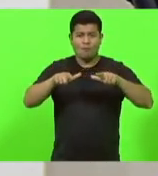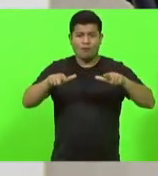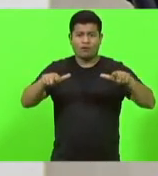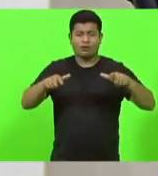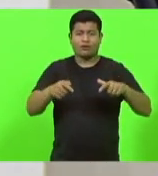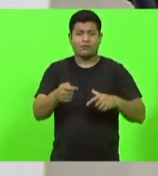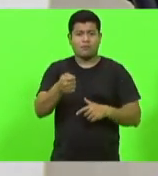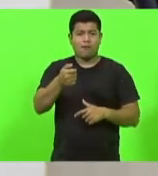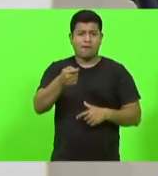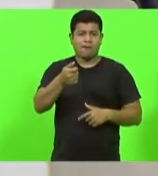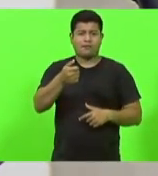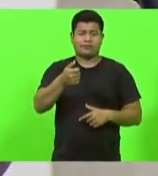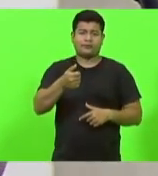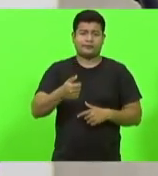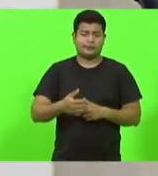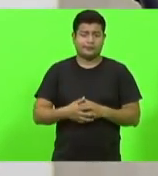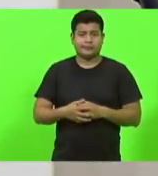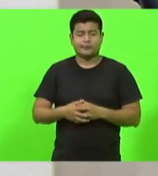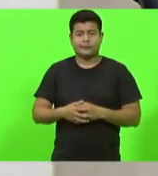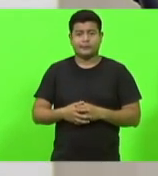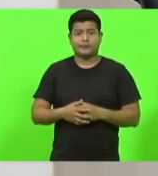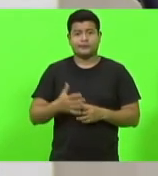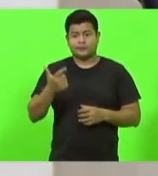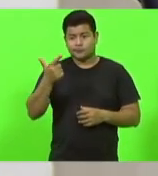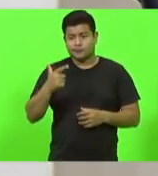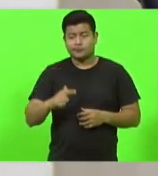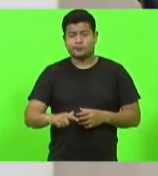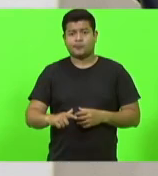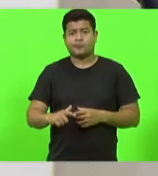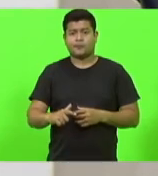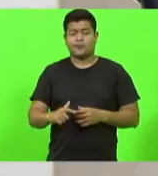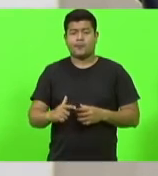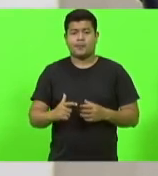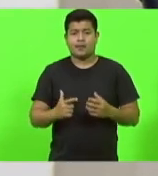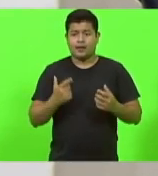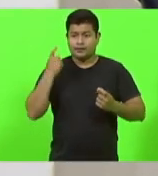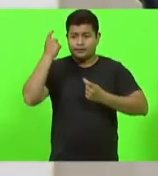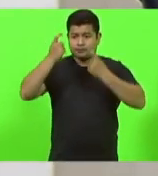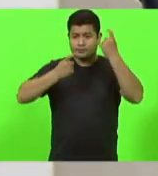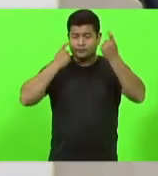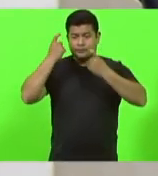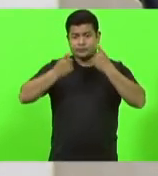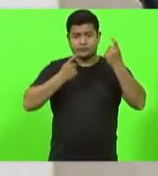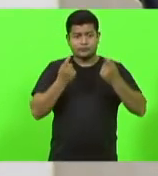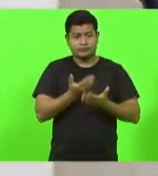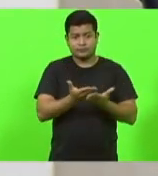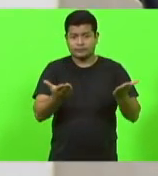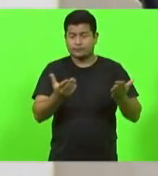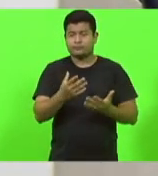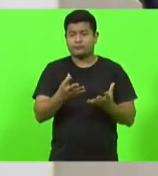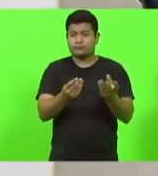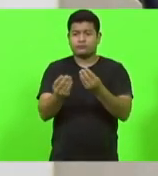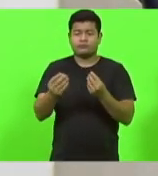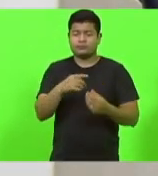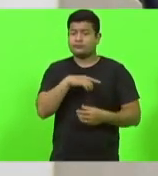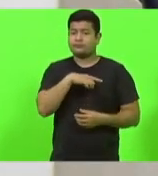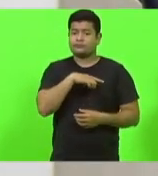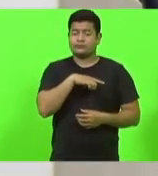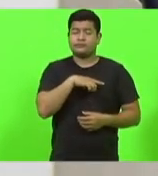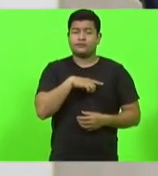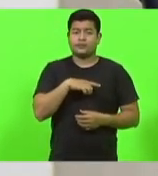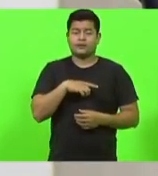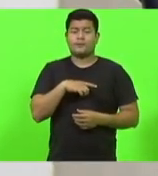e, novamente, essas preocupações vêm à tona, porque,